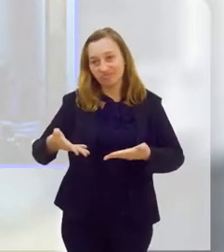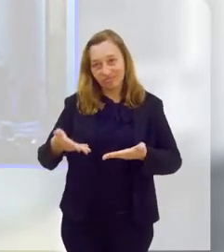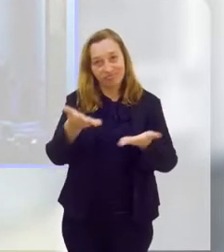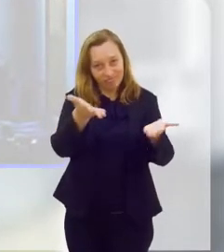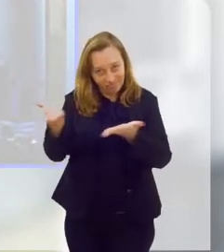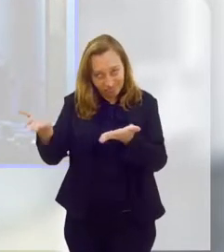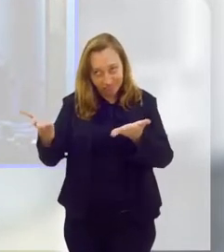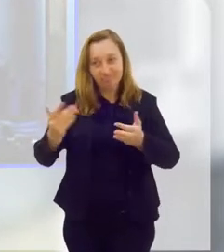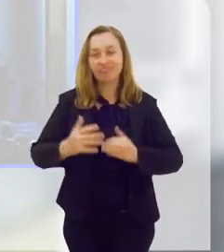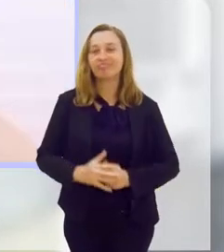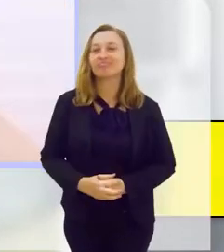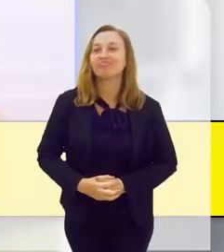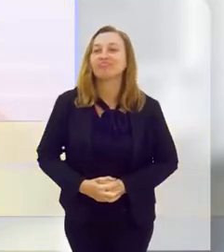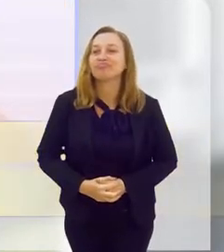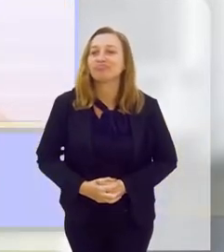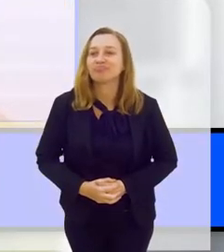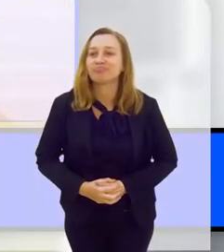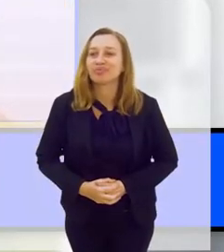a participação de vocês.